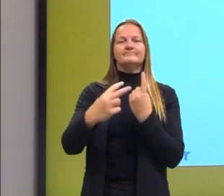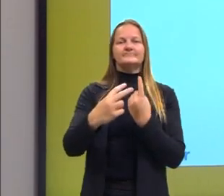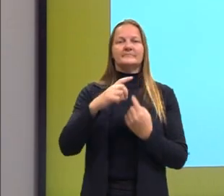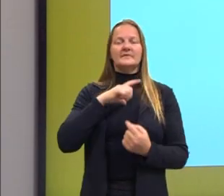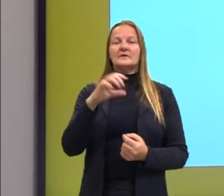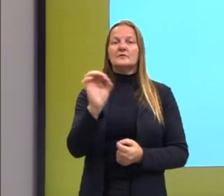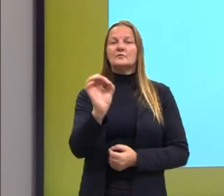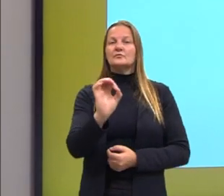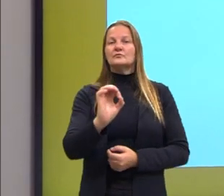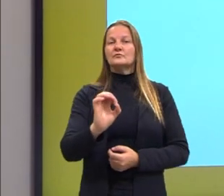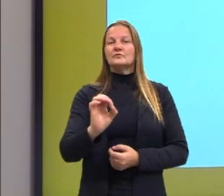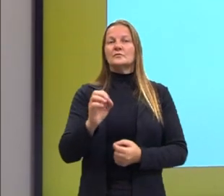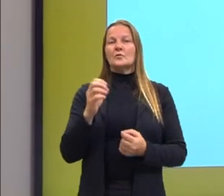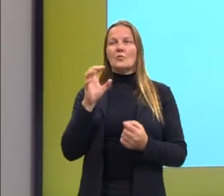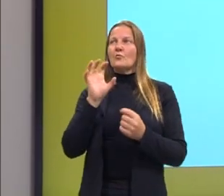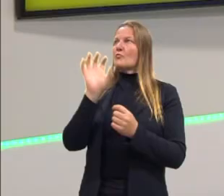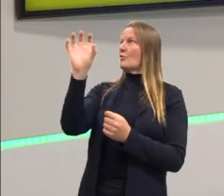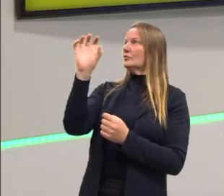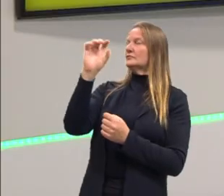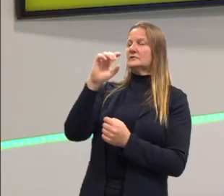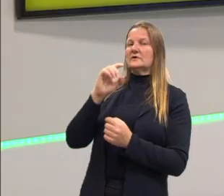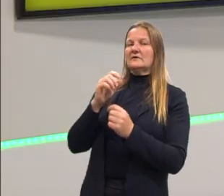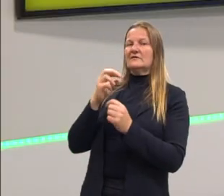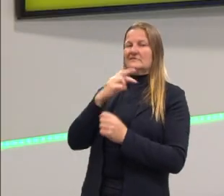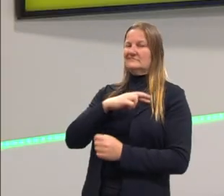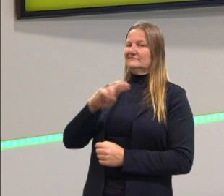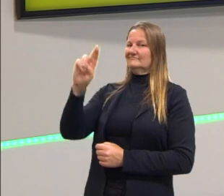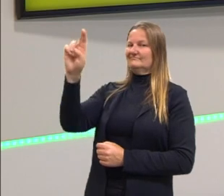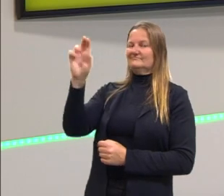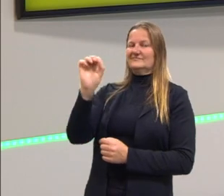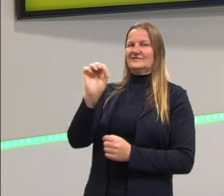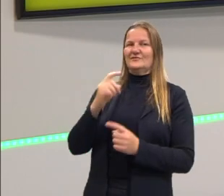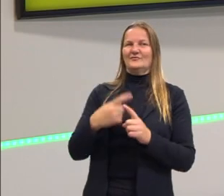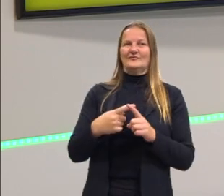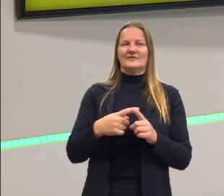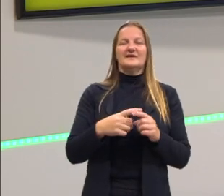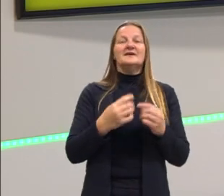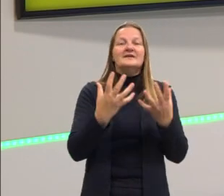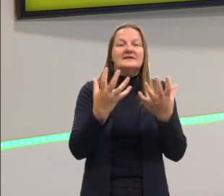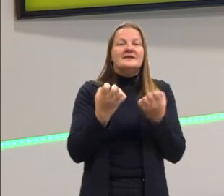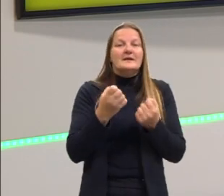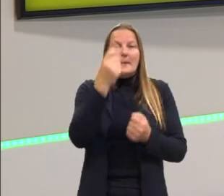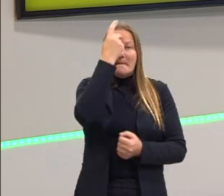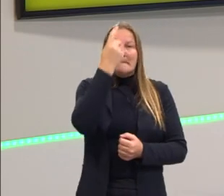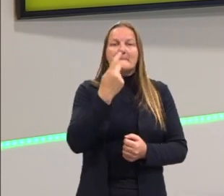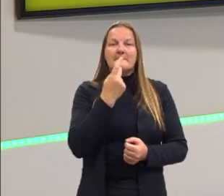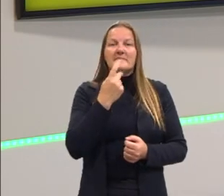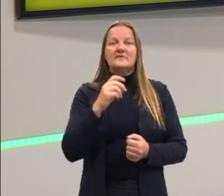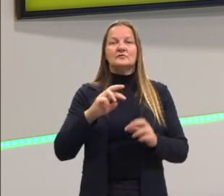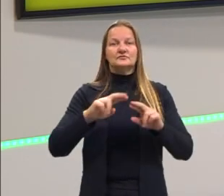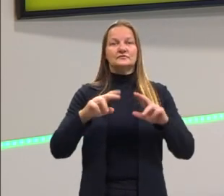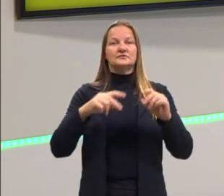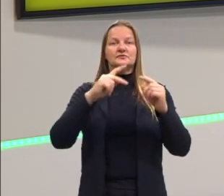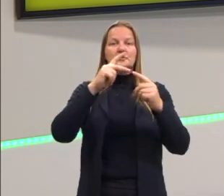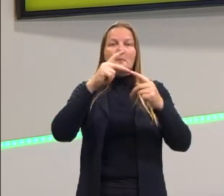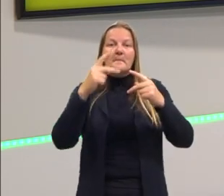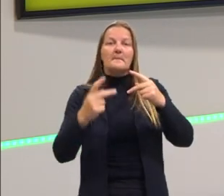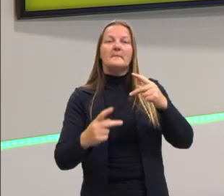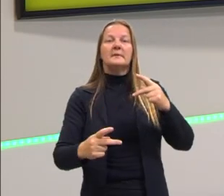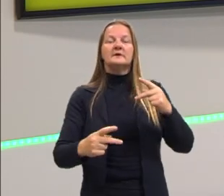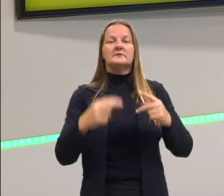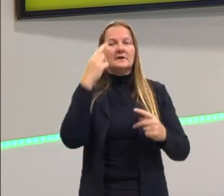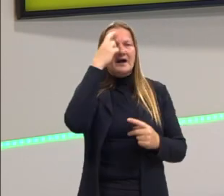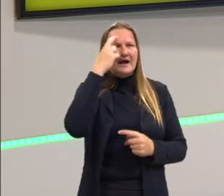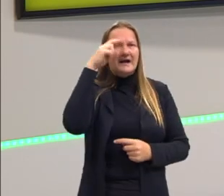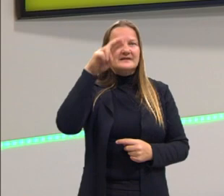Eles não vão contra a religião porque seriam queimados. E eles propõem um outro perfil, propõem um outro paradigma, que é a